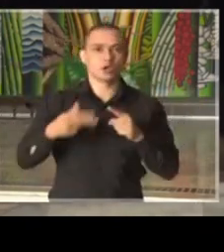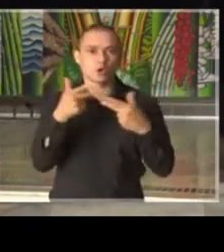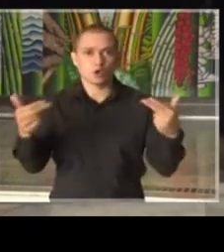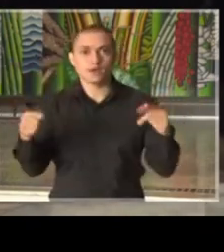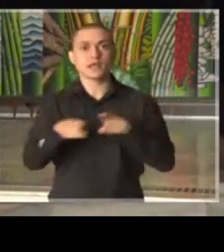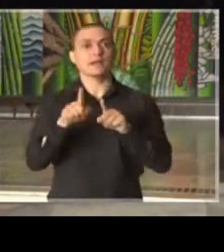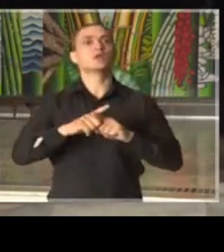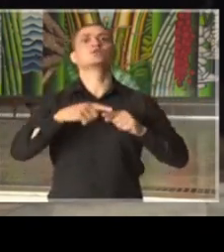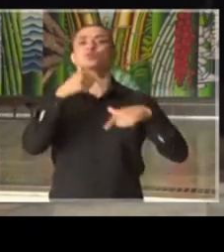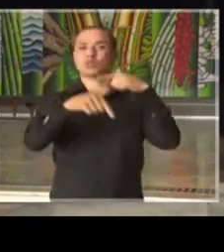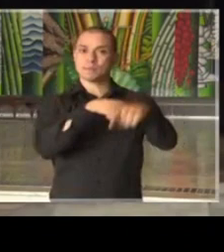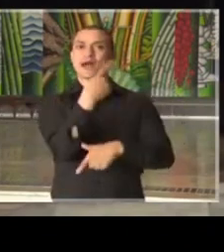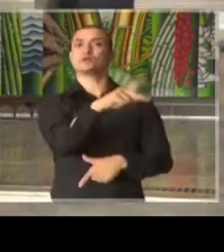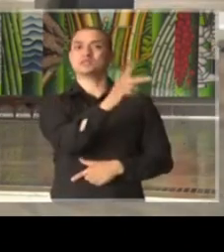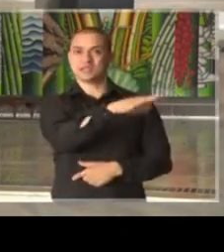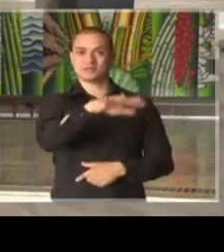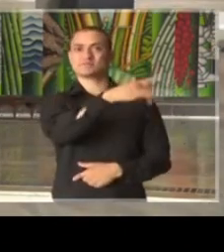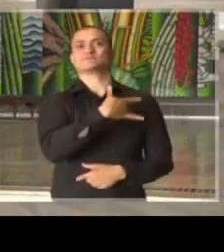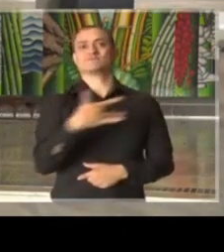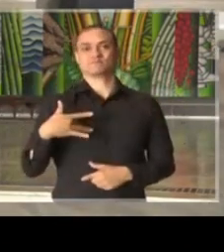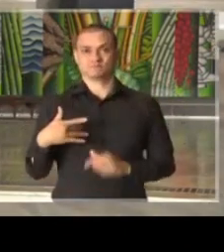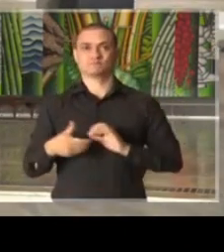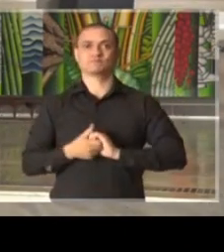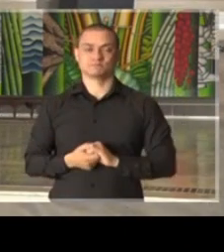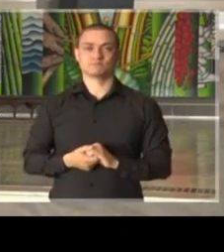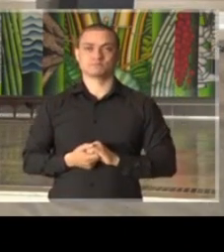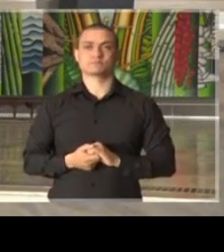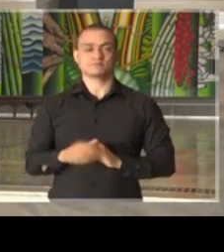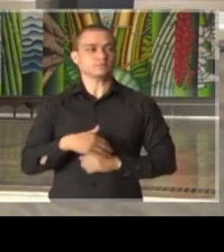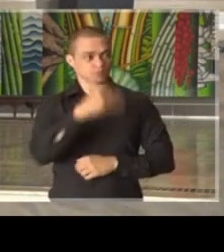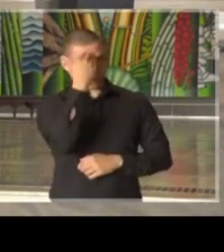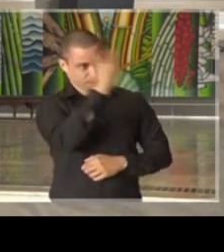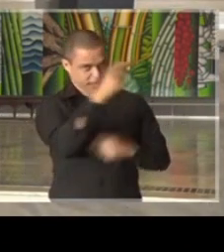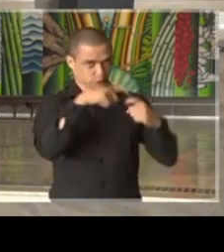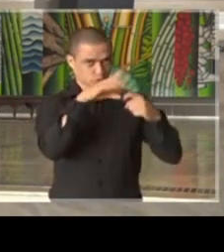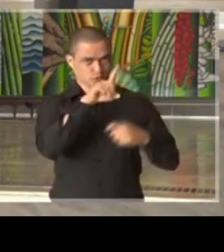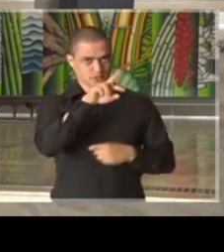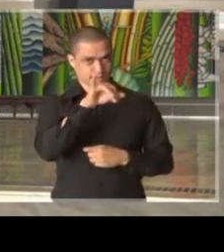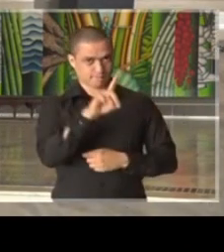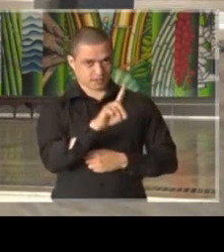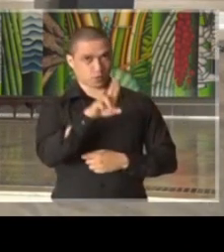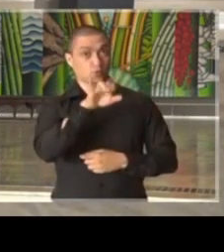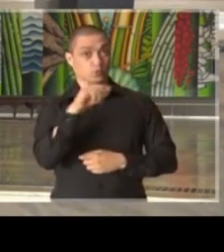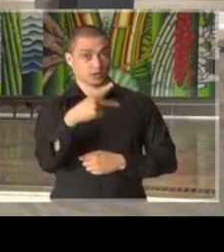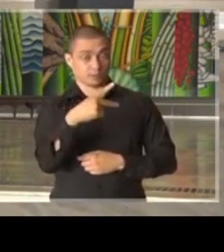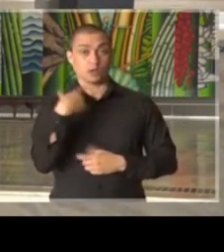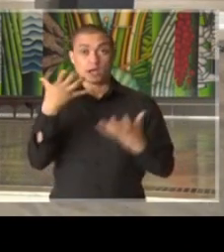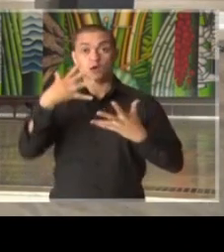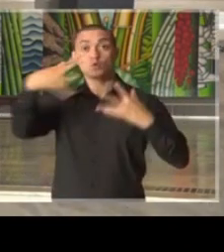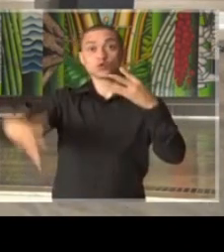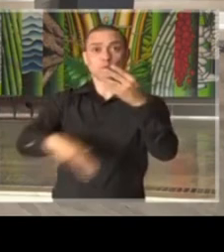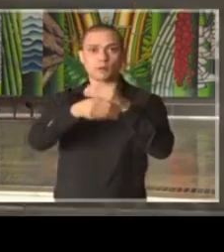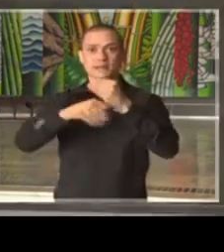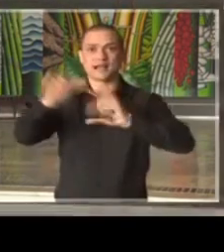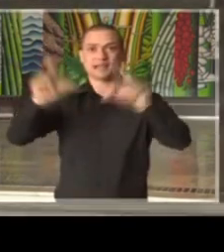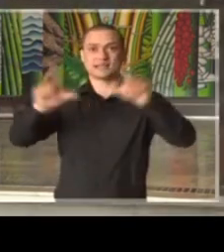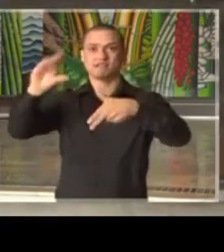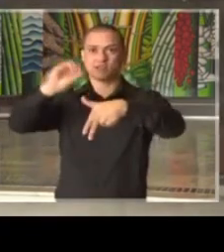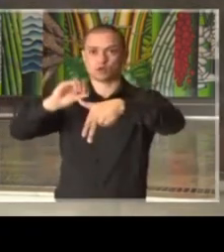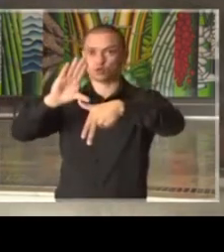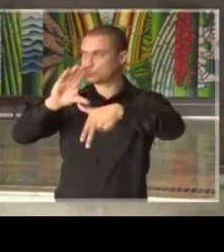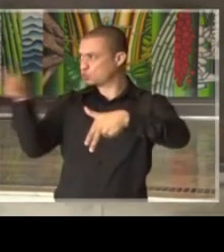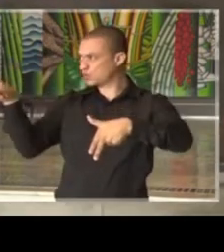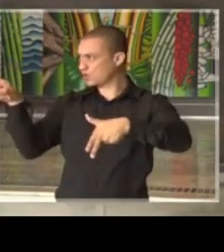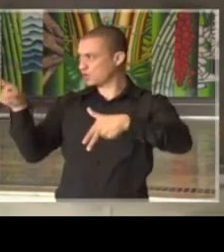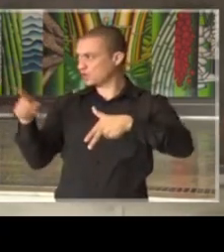competência do pessoal da saúde. Obrigado, doutor David Wippe. Queria cumprimentar a TV Cultura, que está transmitindo